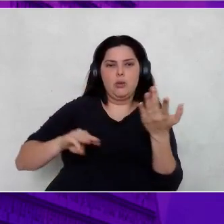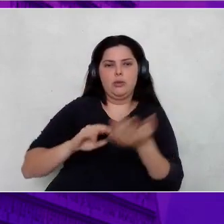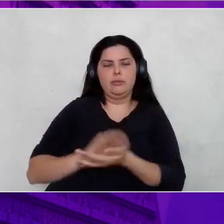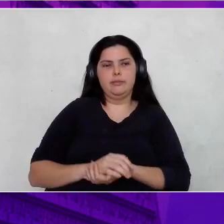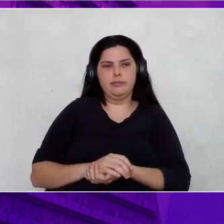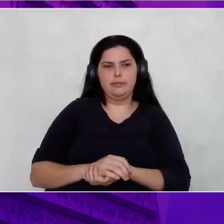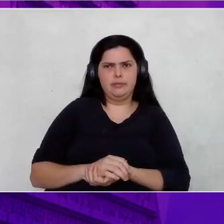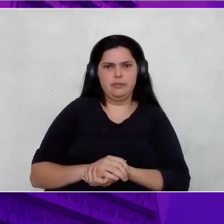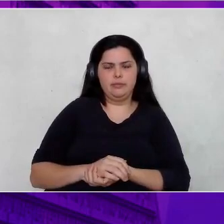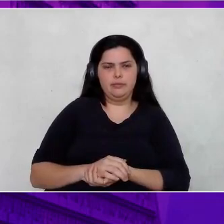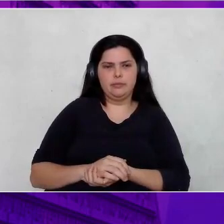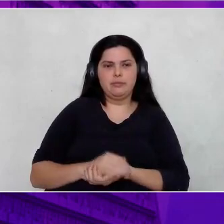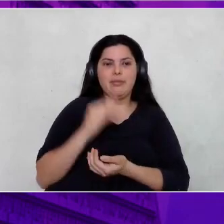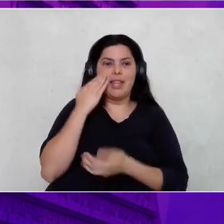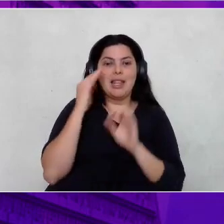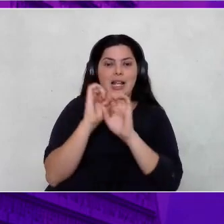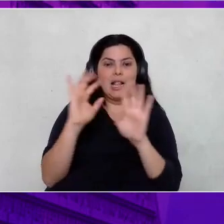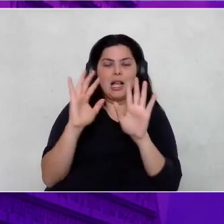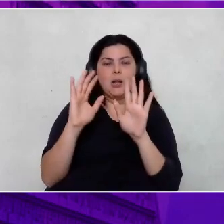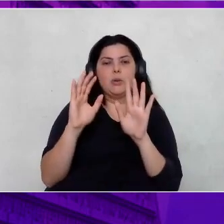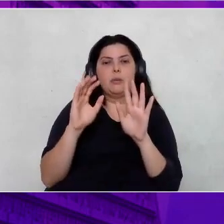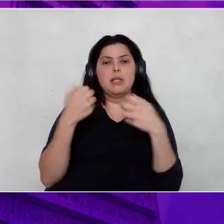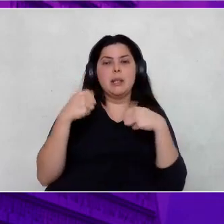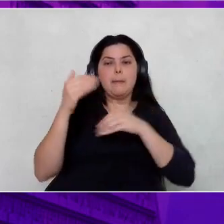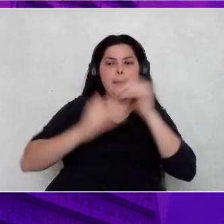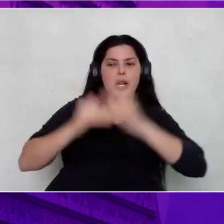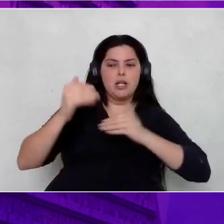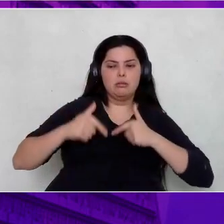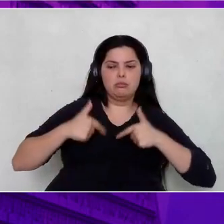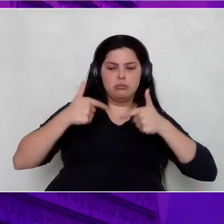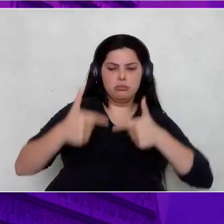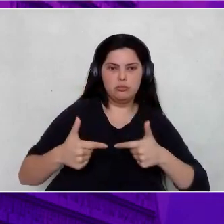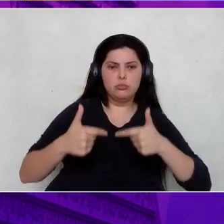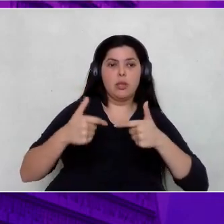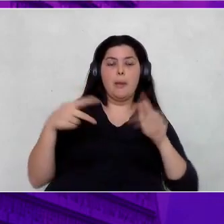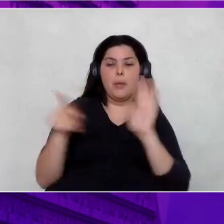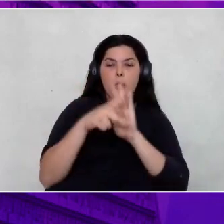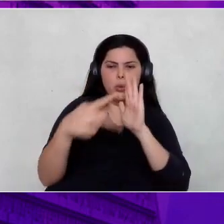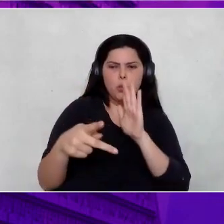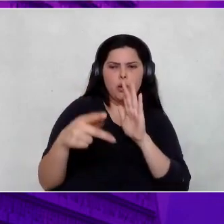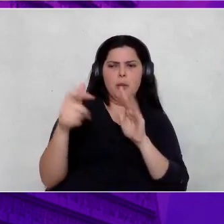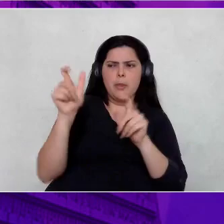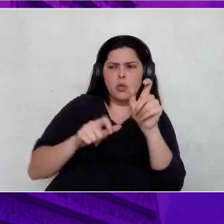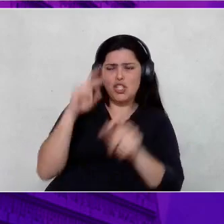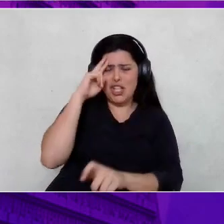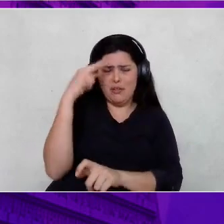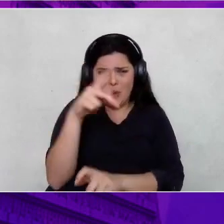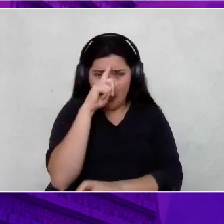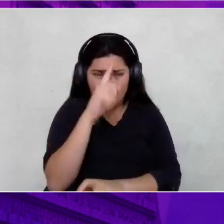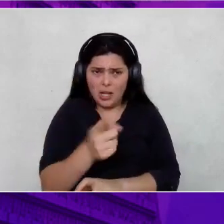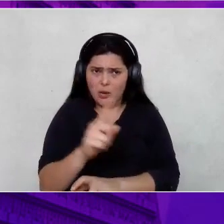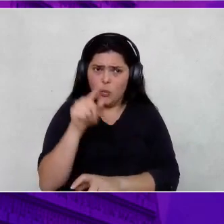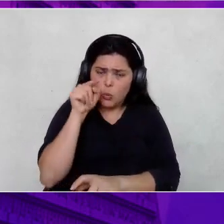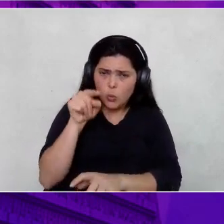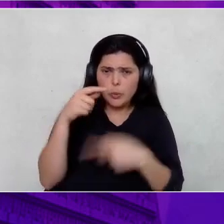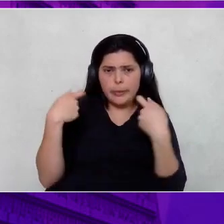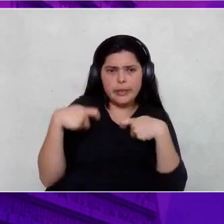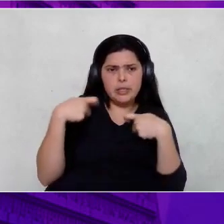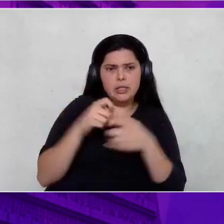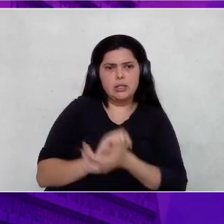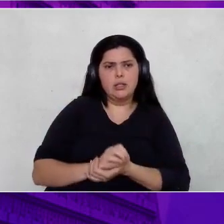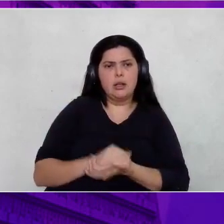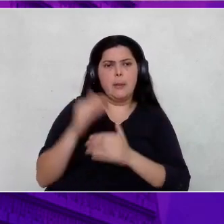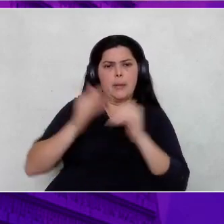Entenda que você precisa ter iniciativa. A iniciativa é sua, não é ninguém. Não é o teu chefe que vai pedir. você. A iniciativa é sua.